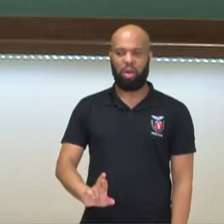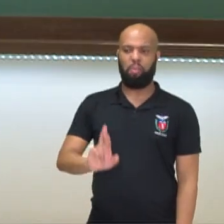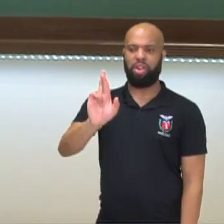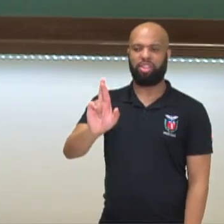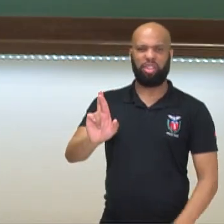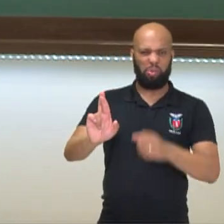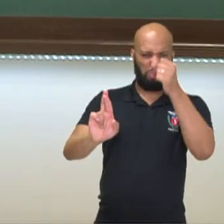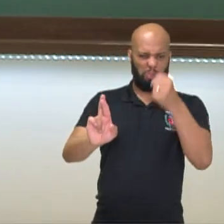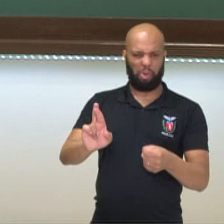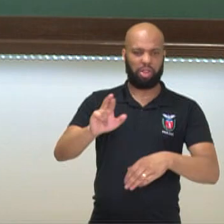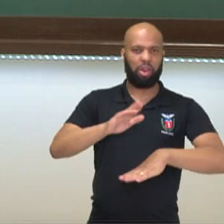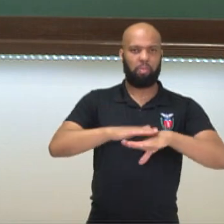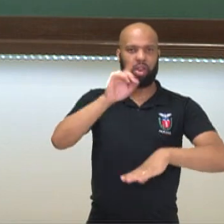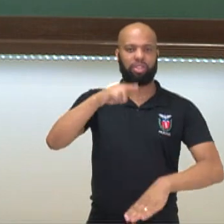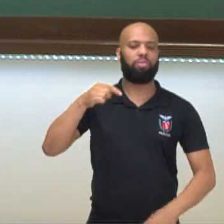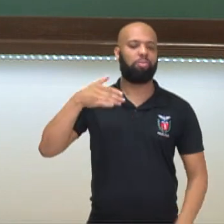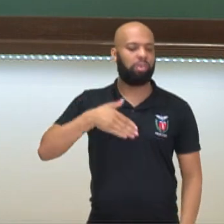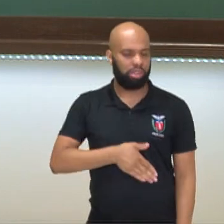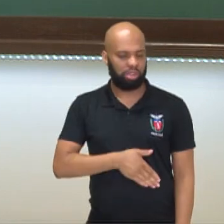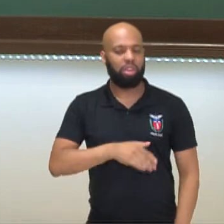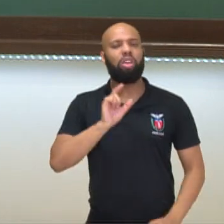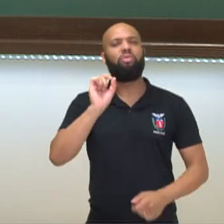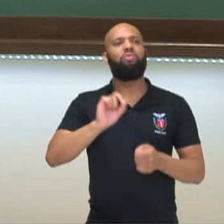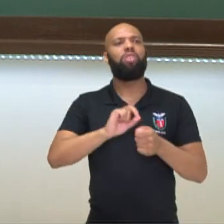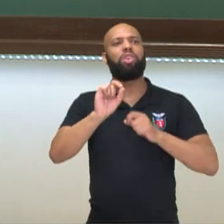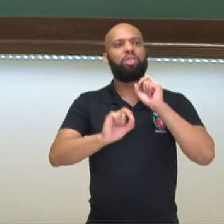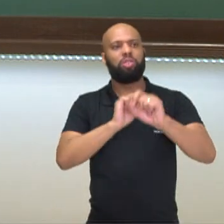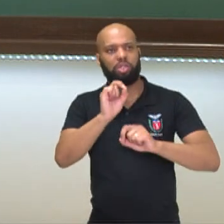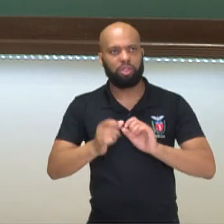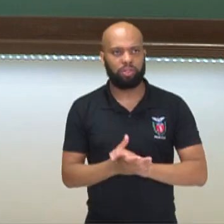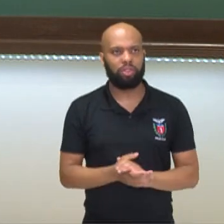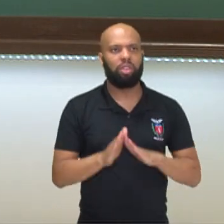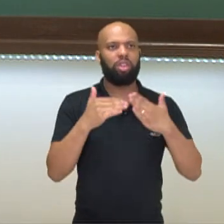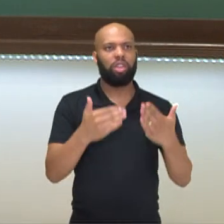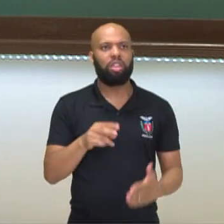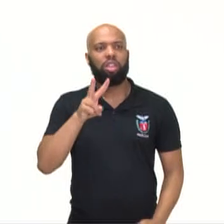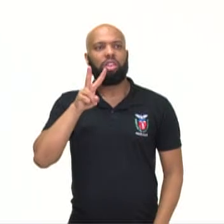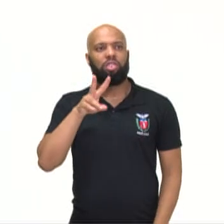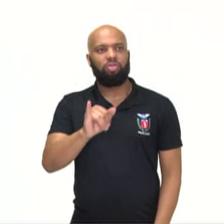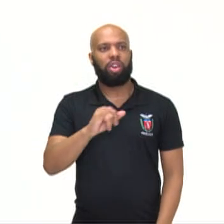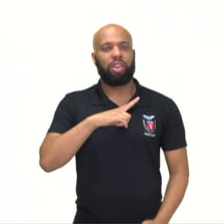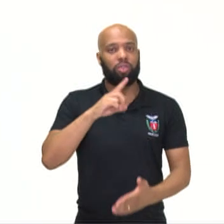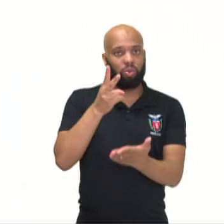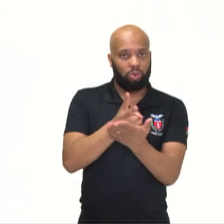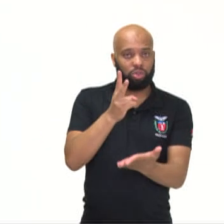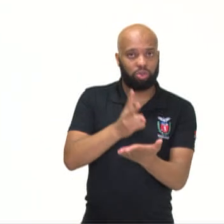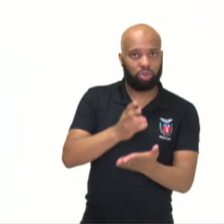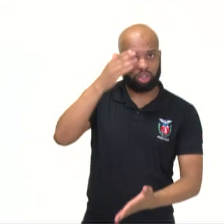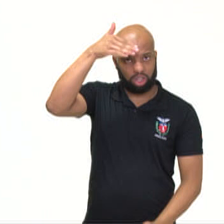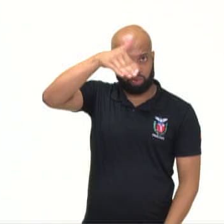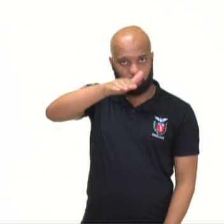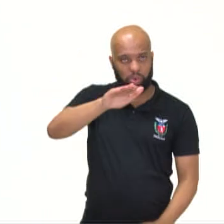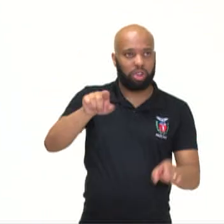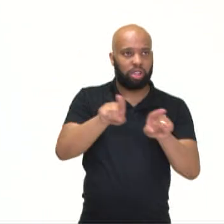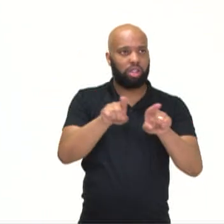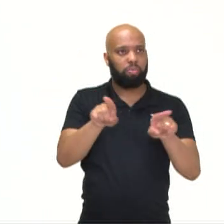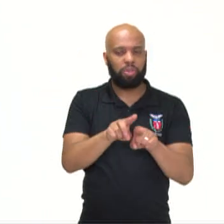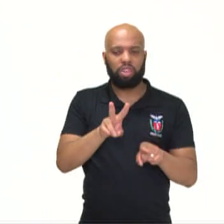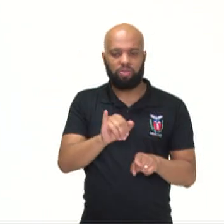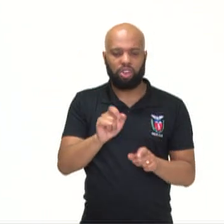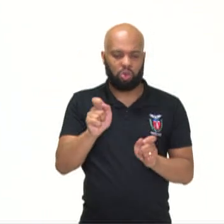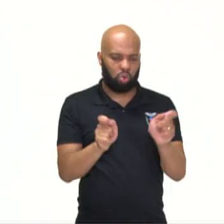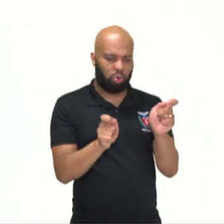maior poder. O que ele vai fazer? Ele vai manter a república, ele vai controlar a